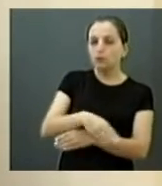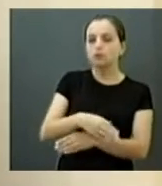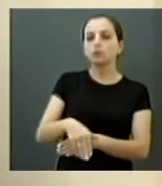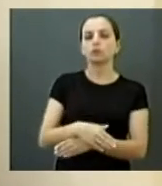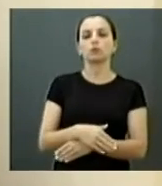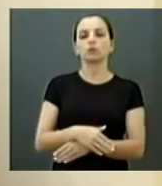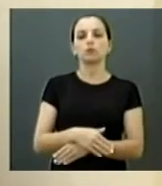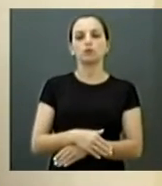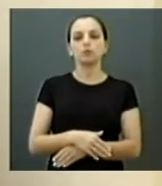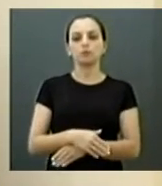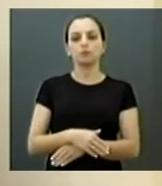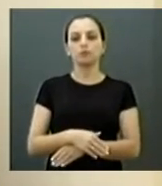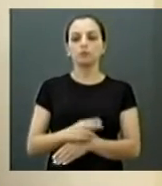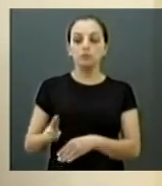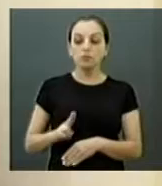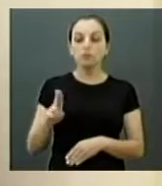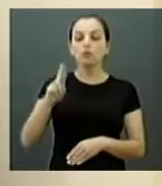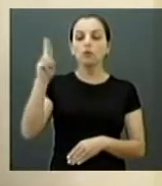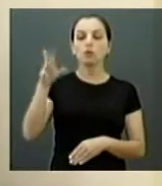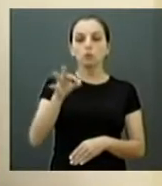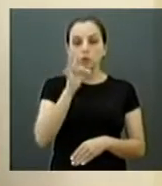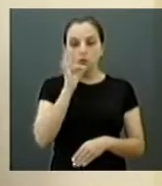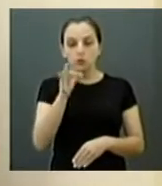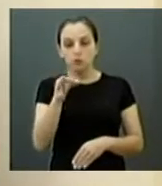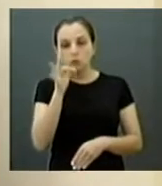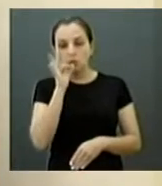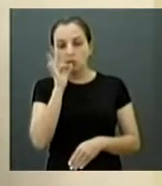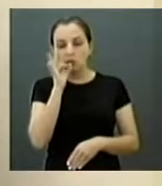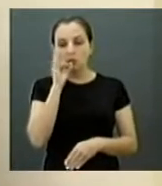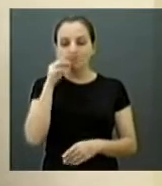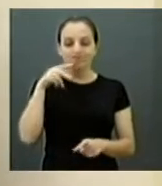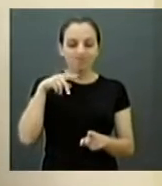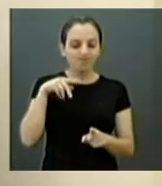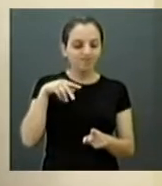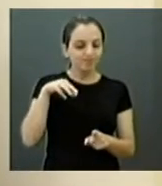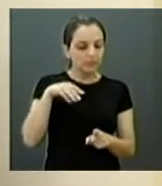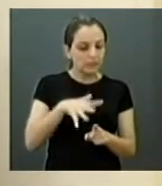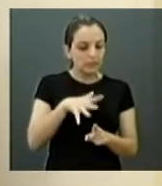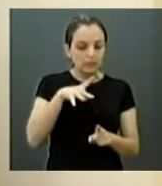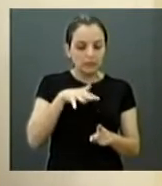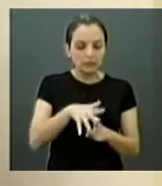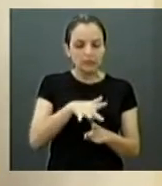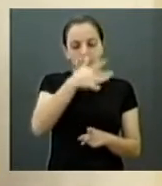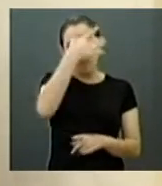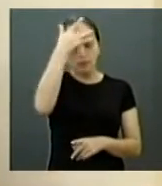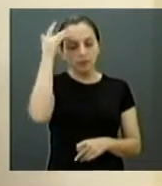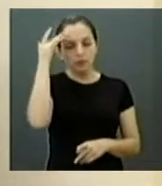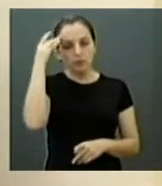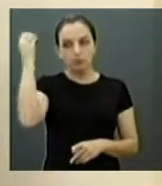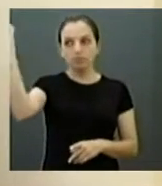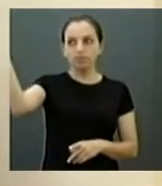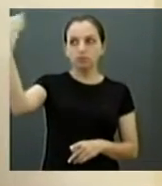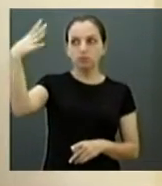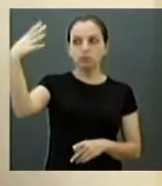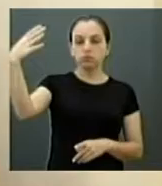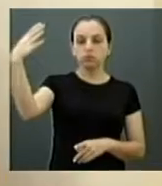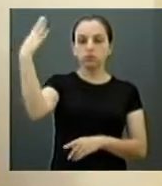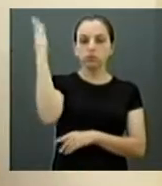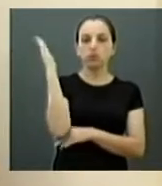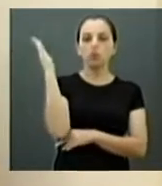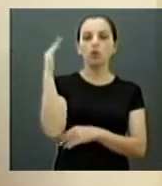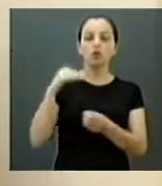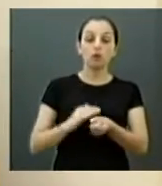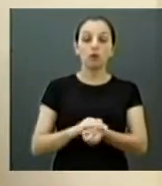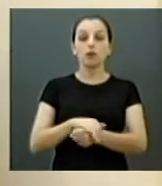e que são usuárias de drogas, incomodando pessoas que param no semáforo, sobretudo no período da noite